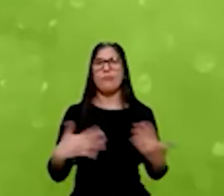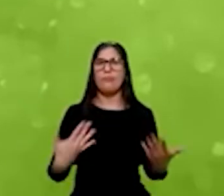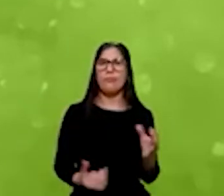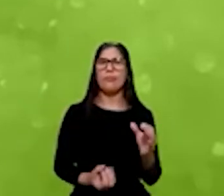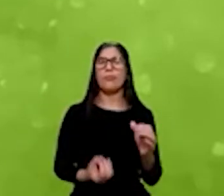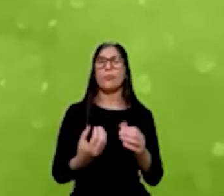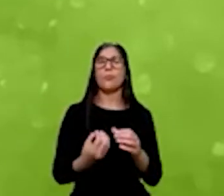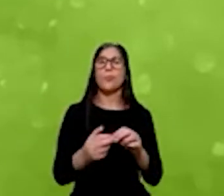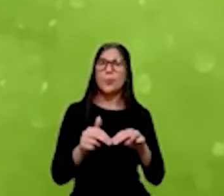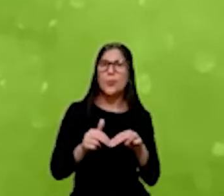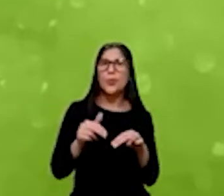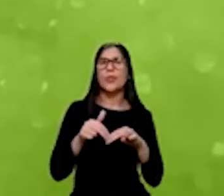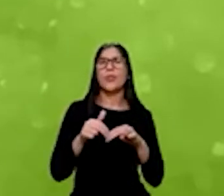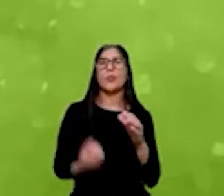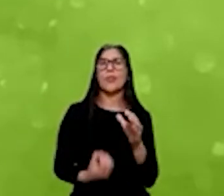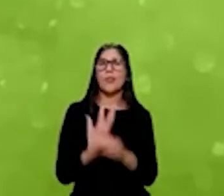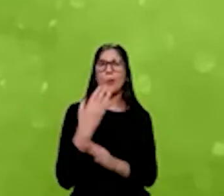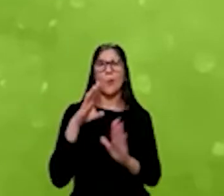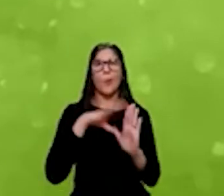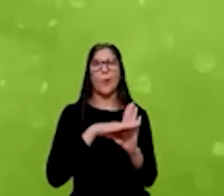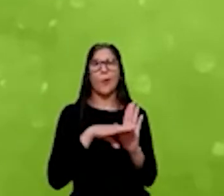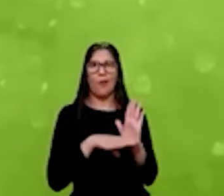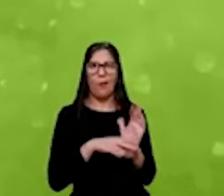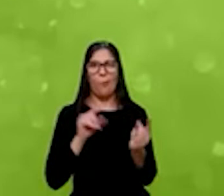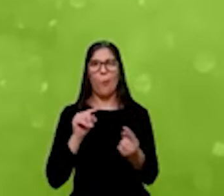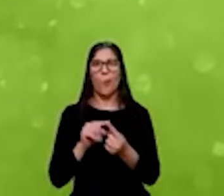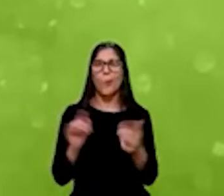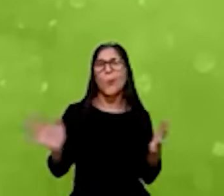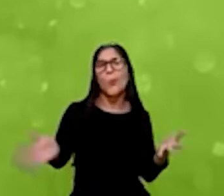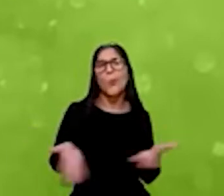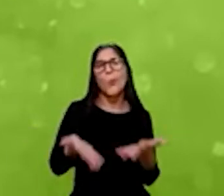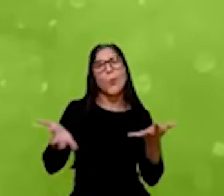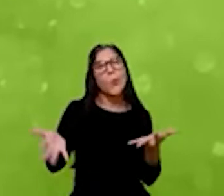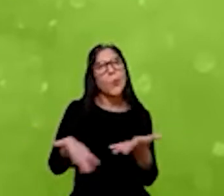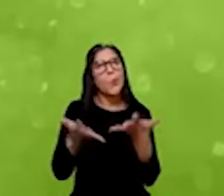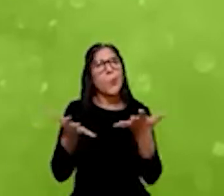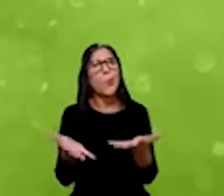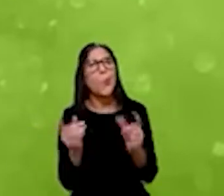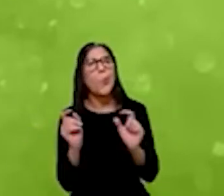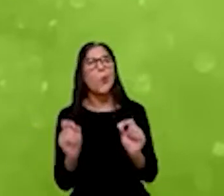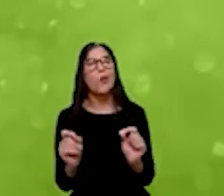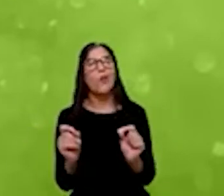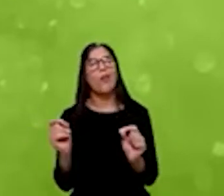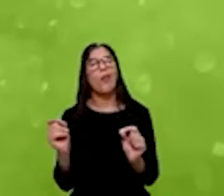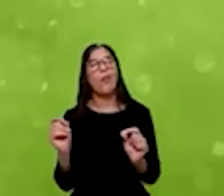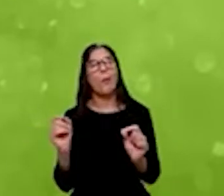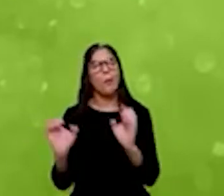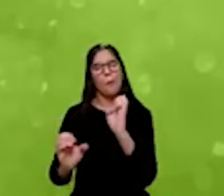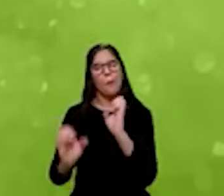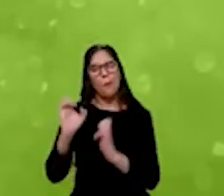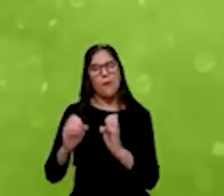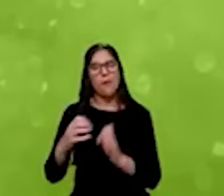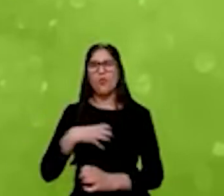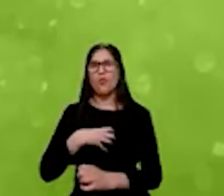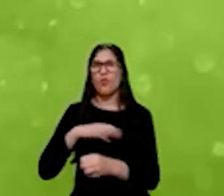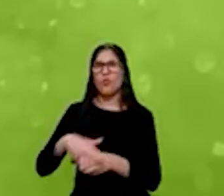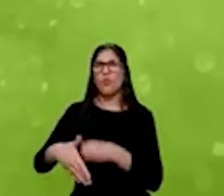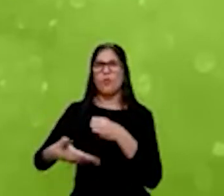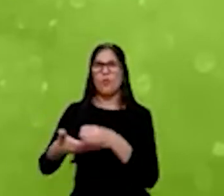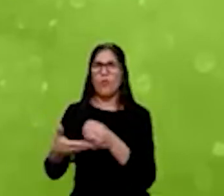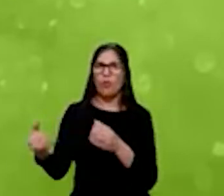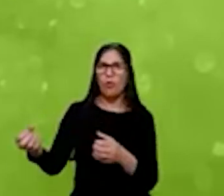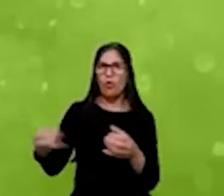buscando fomentar a criação, o surgimento de novas empresas sustentáveis e que